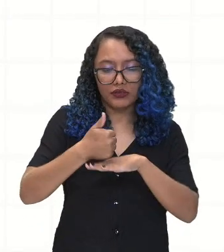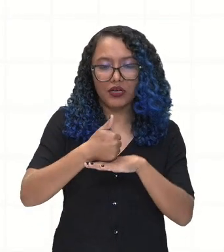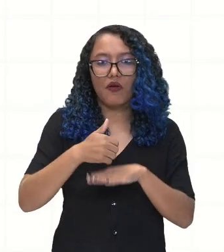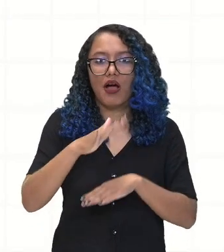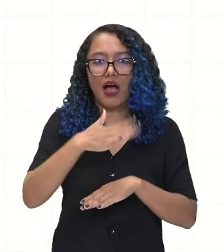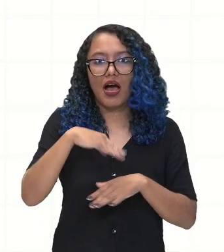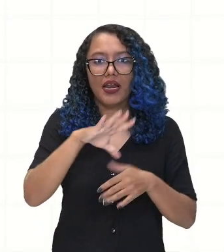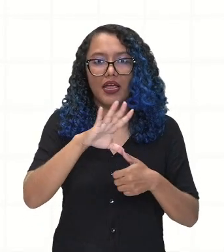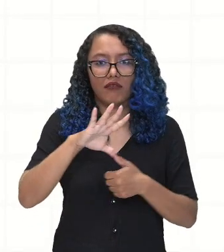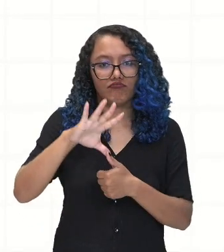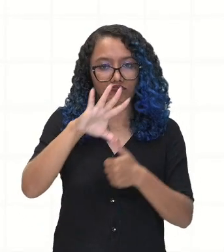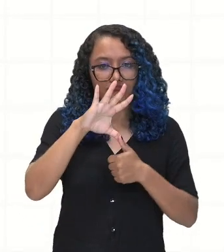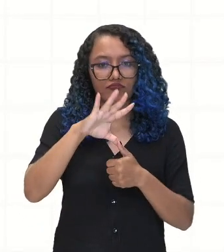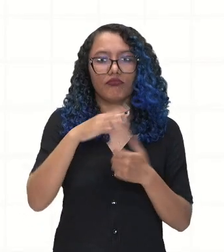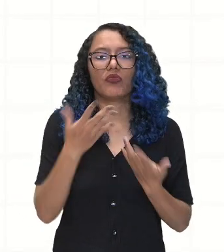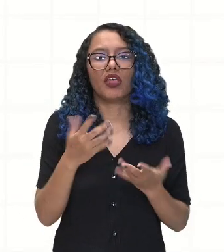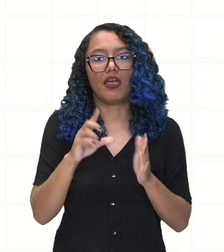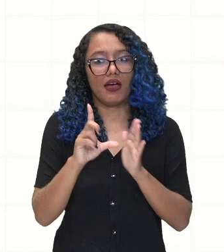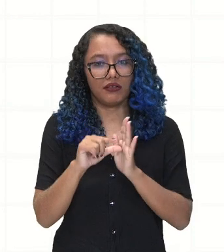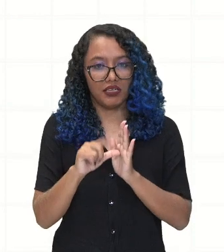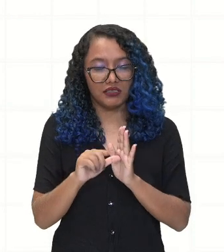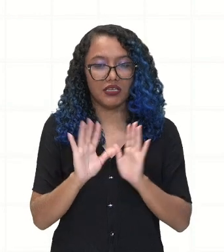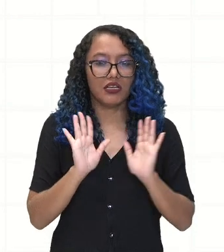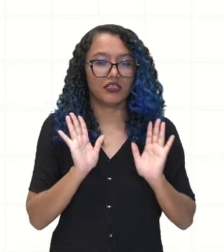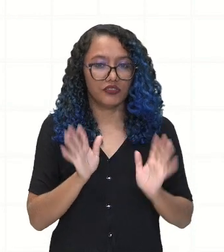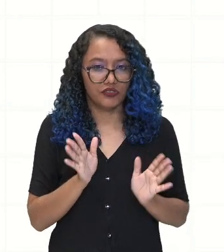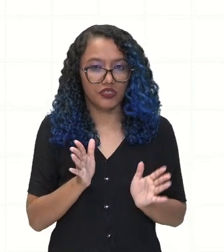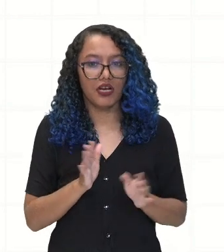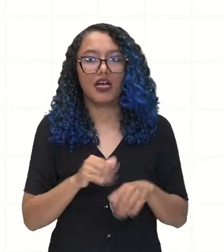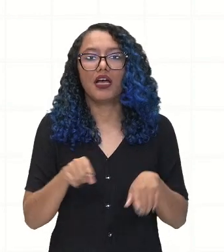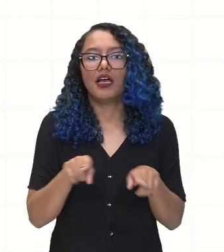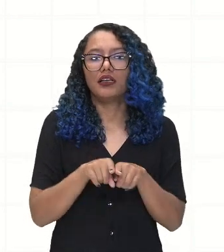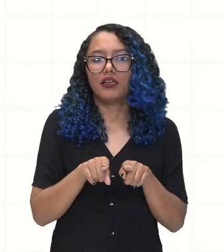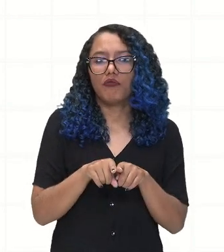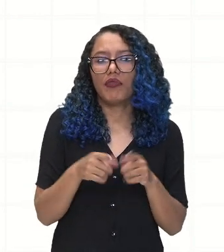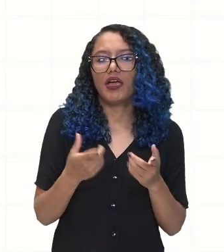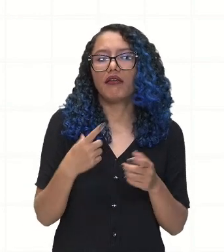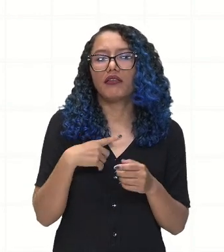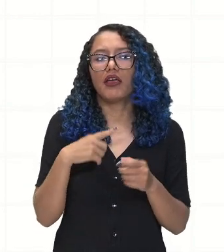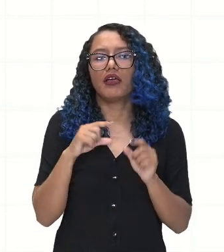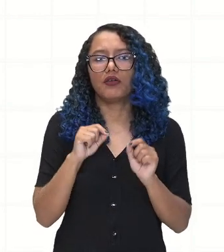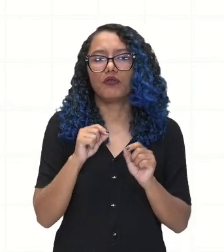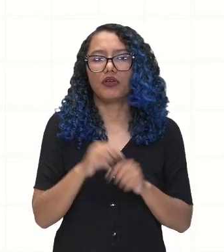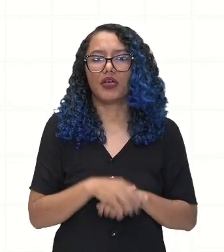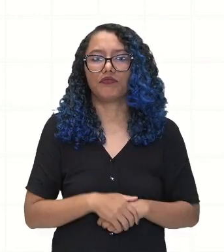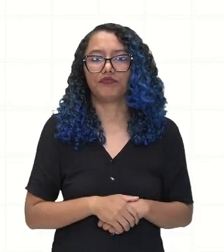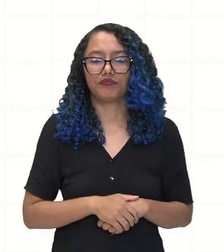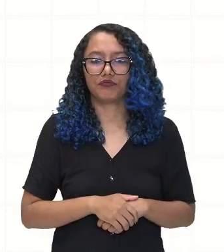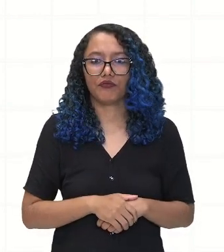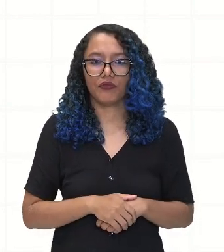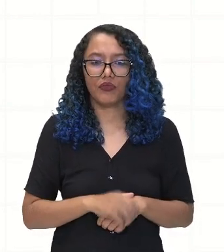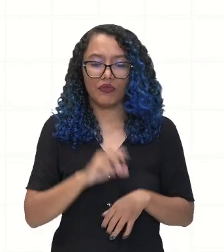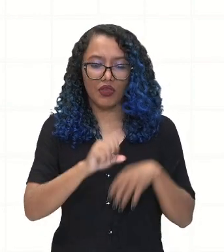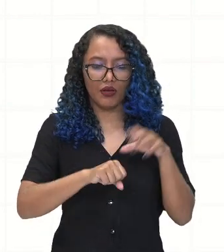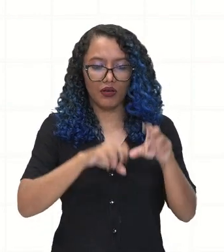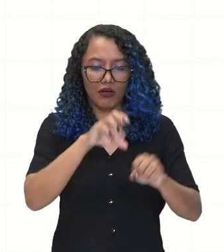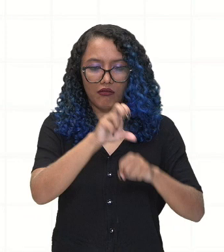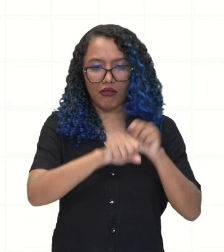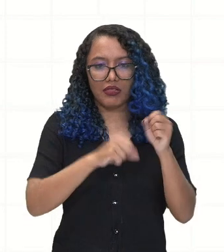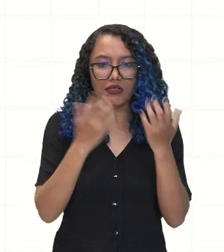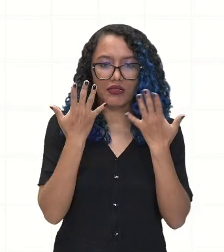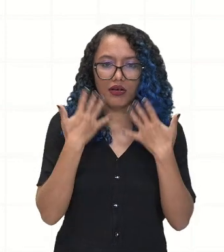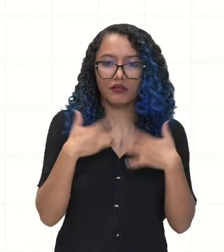colonização tardia, vai ter aí a espontaneidade na ocupação dos territórios e características